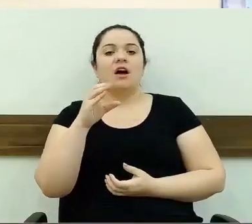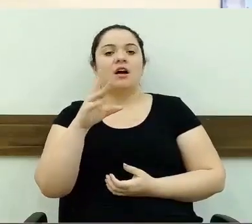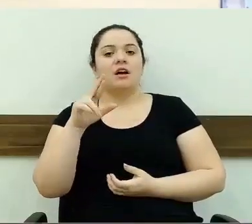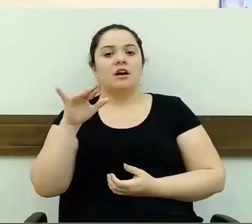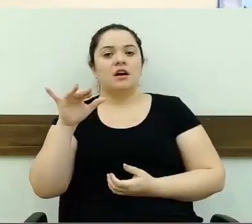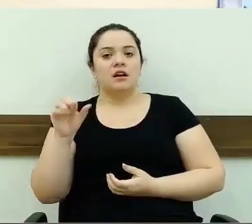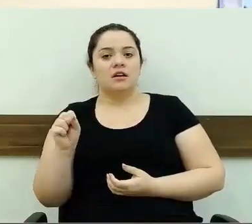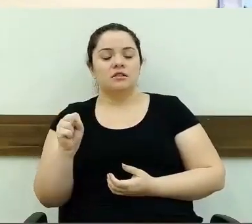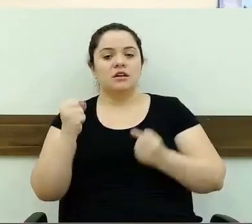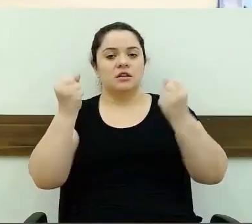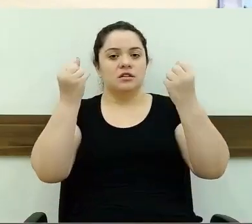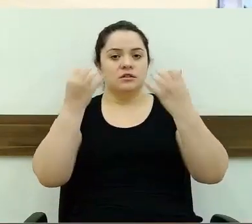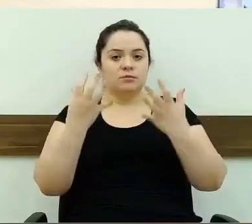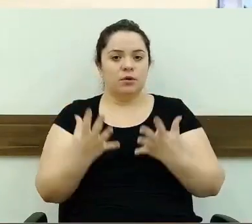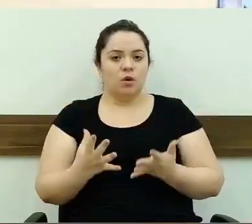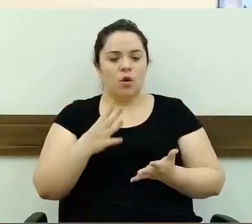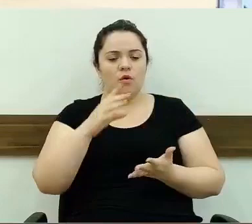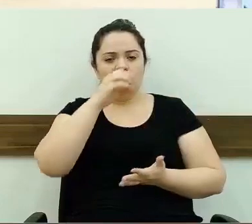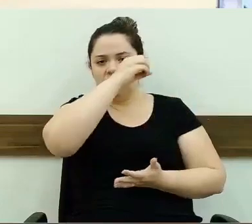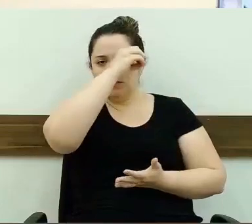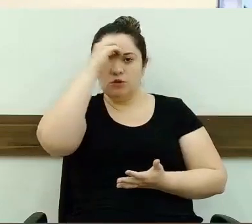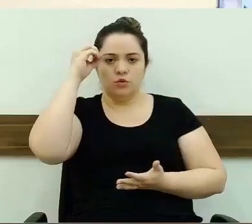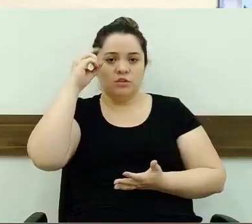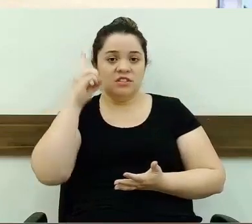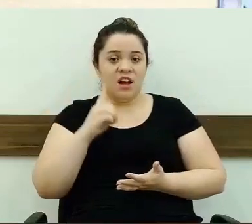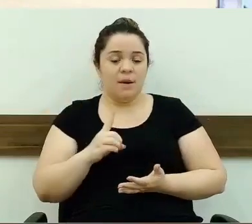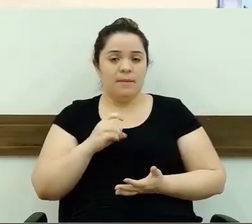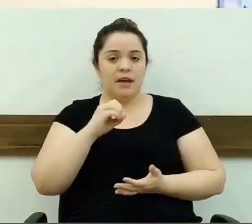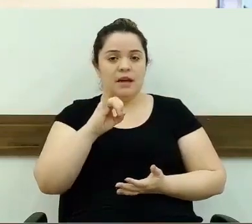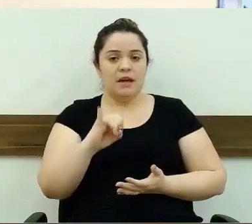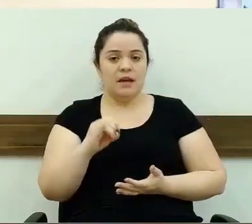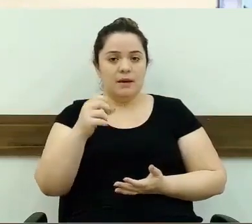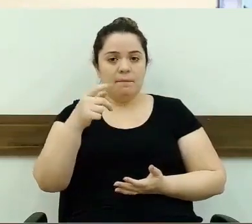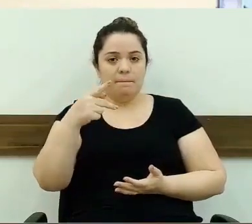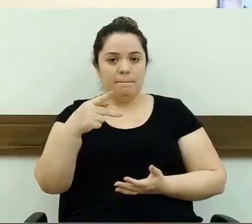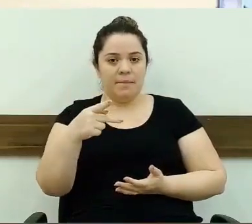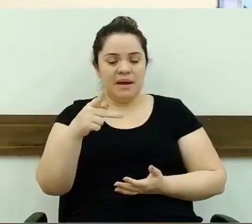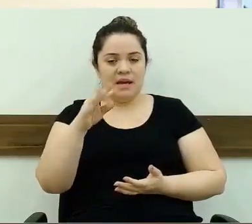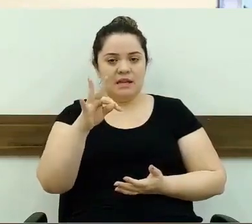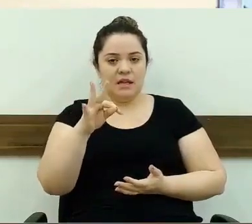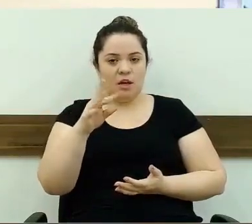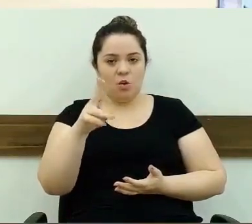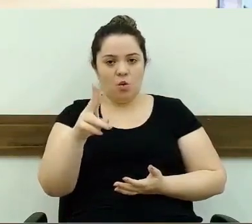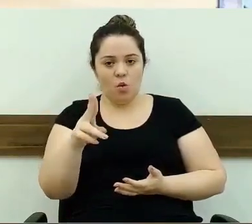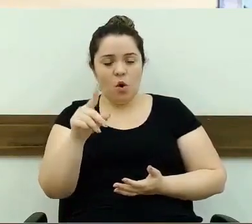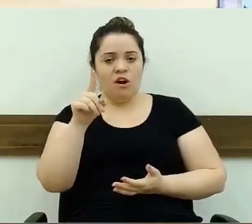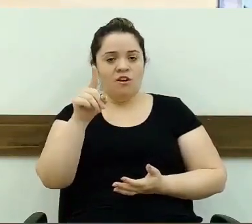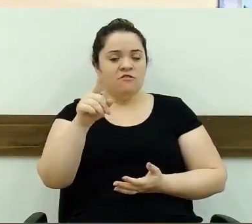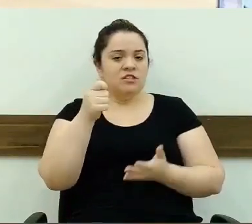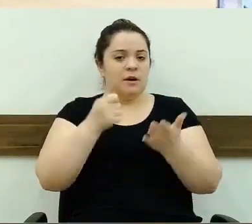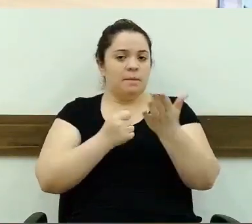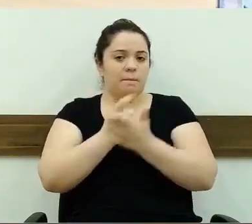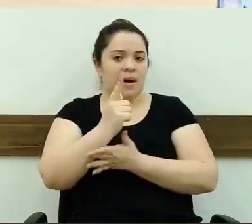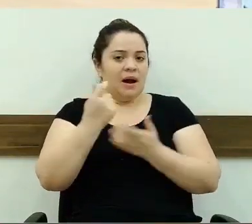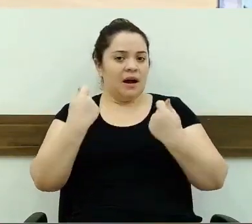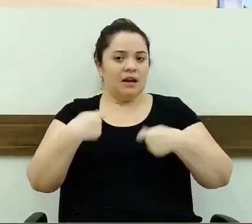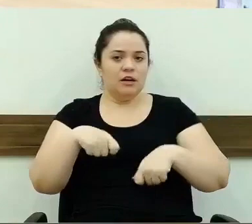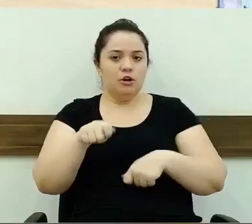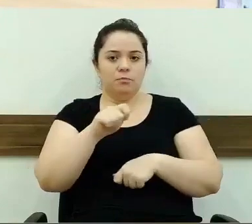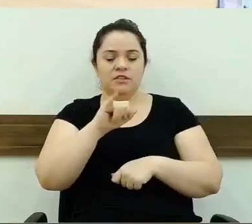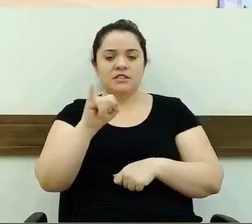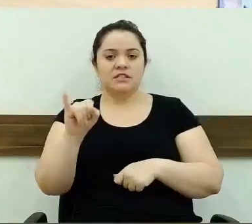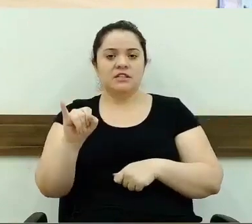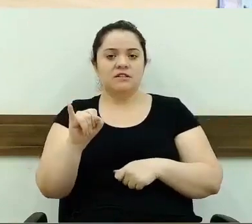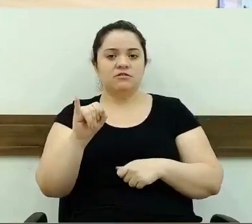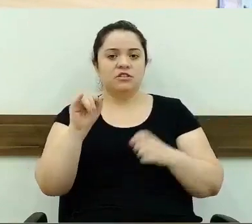fica isento se você for deficiente físico, deficiente mental, mulheres acima de 60 anos, homens